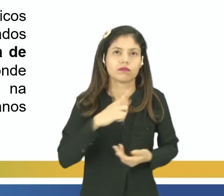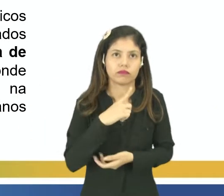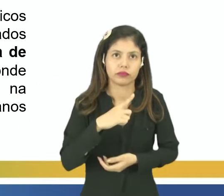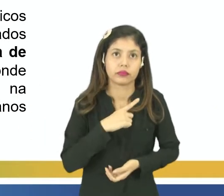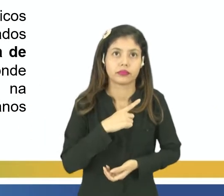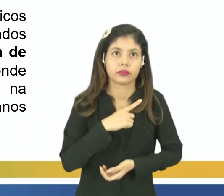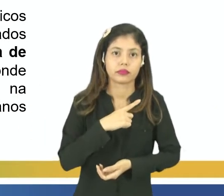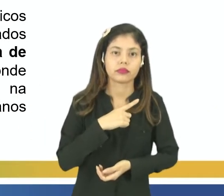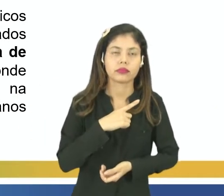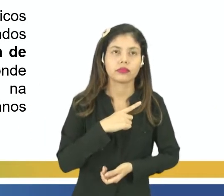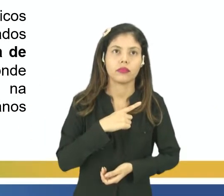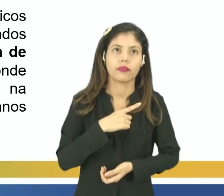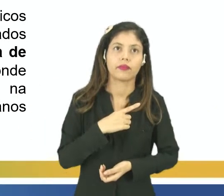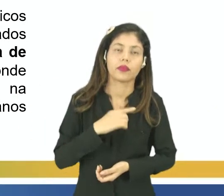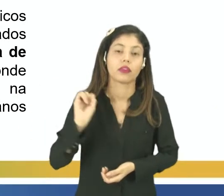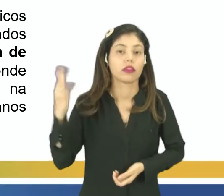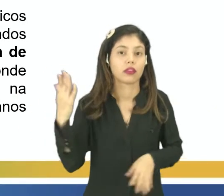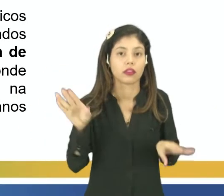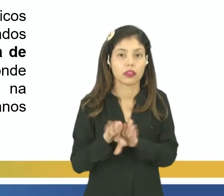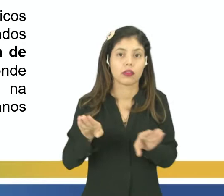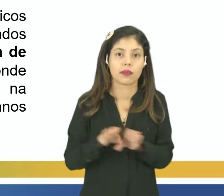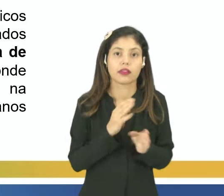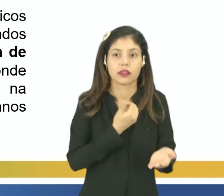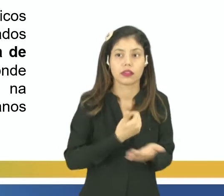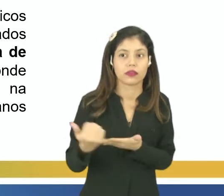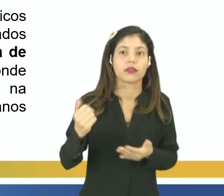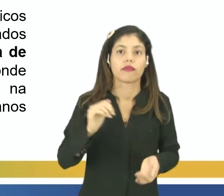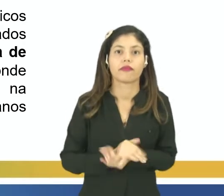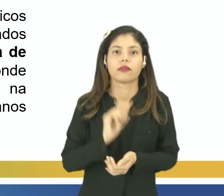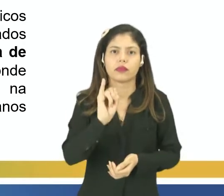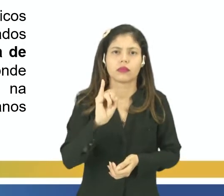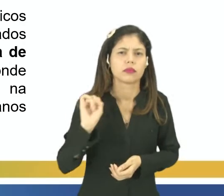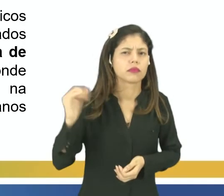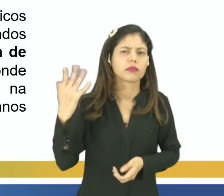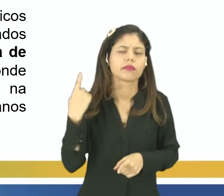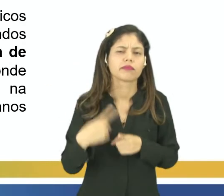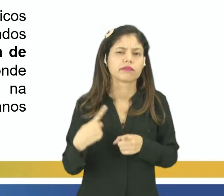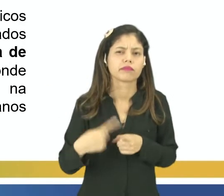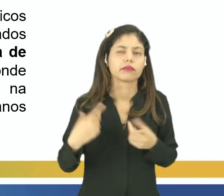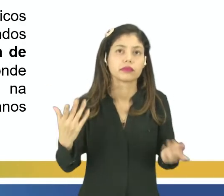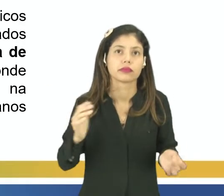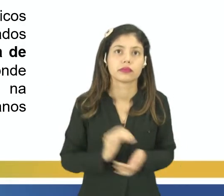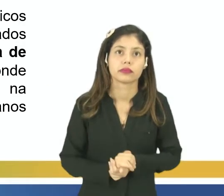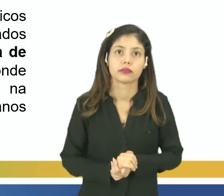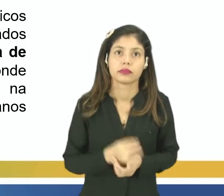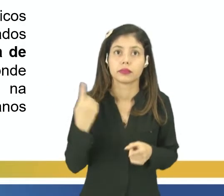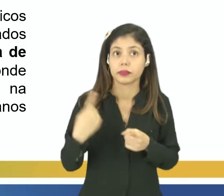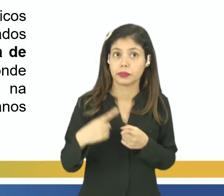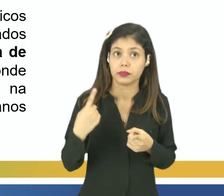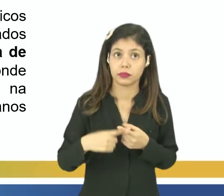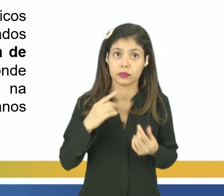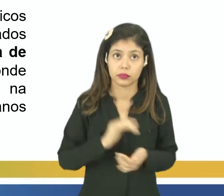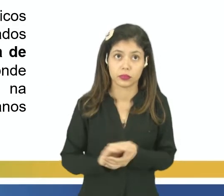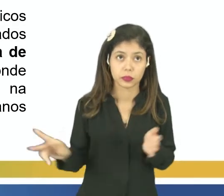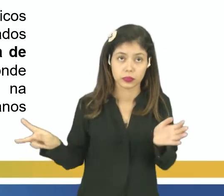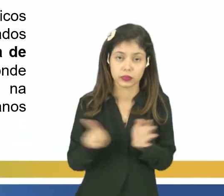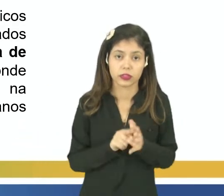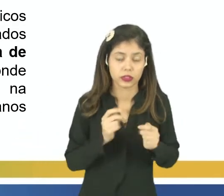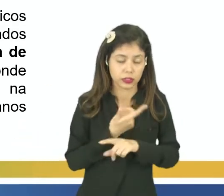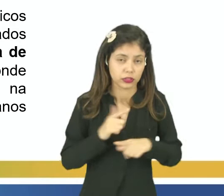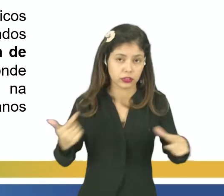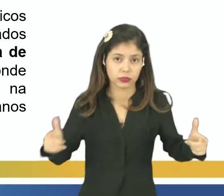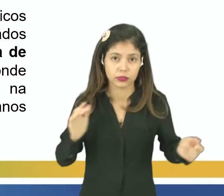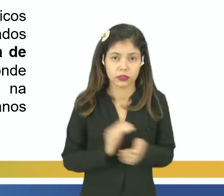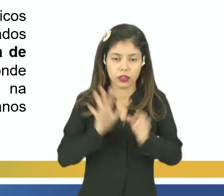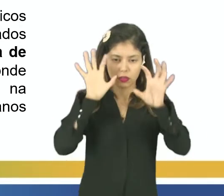Onde acontecer principalmente essas ações. Isso acontece por quê? Às vezes pode ser devido à ação do aumento de gás